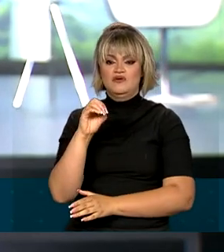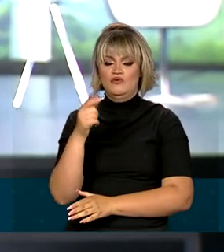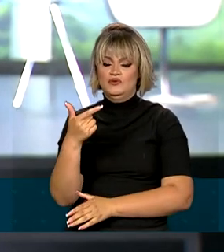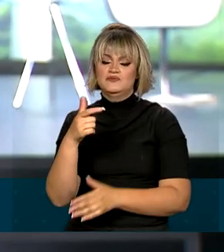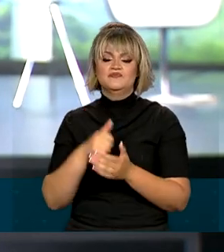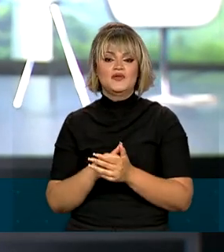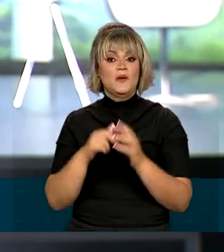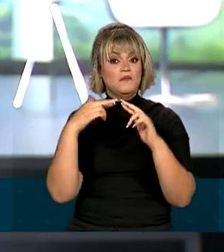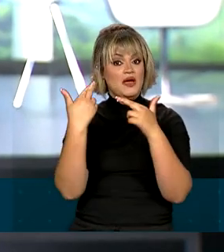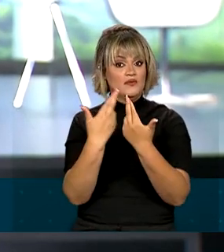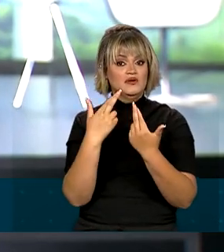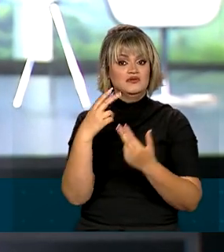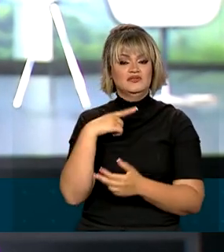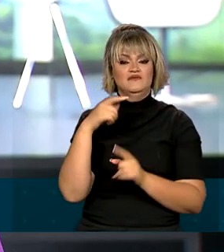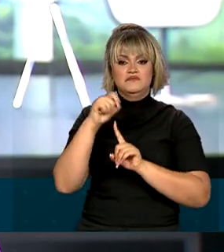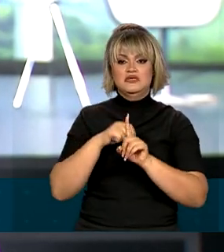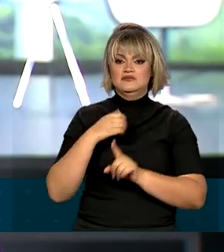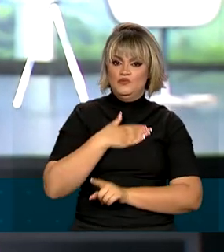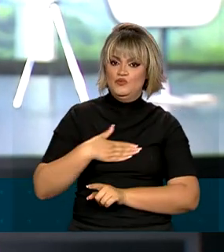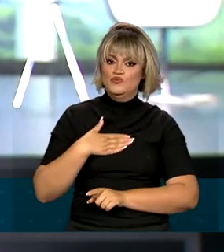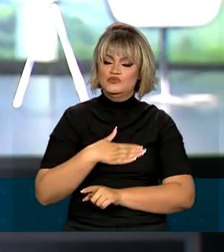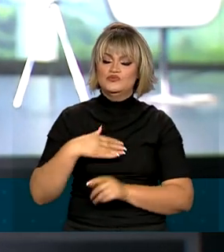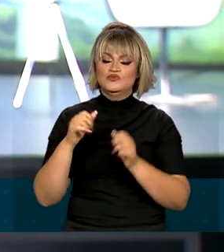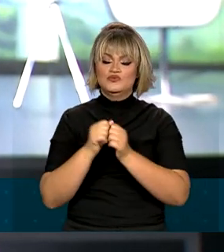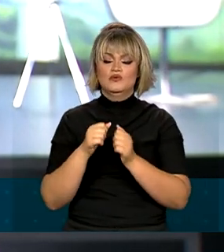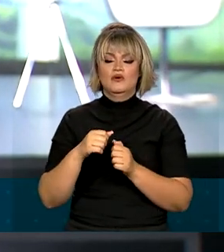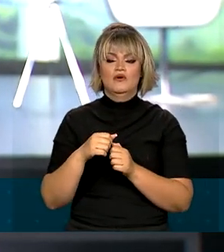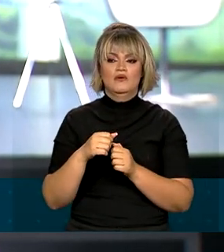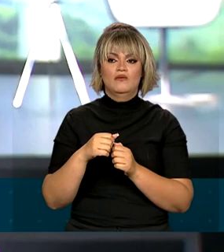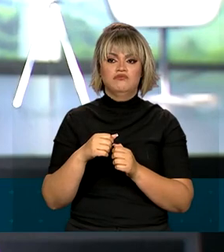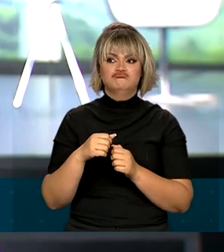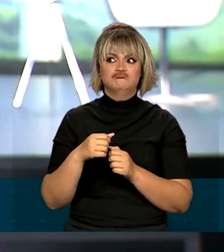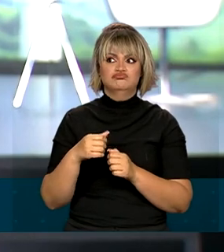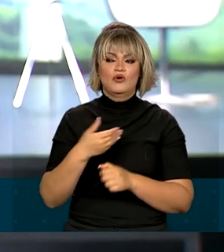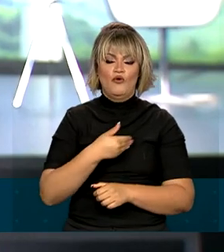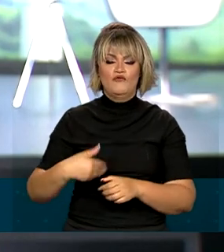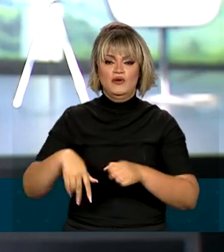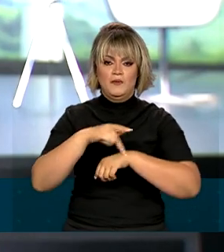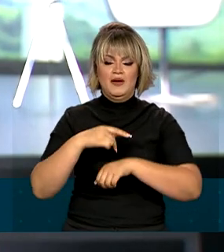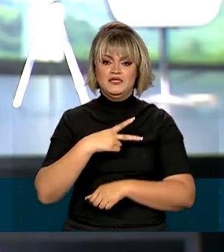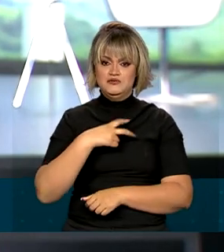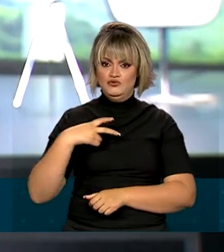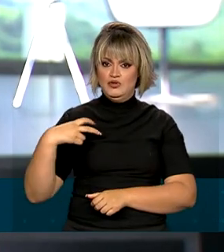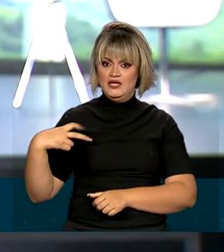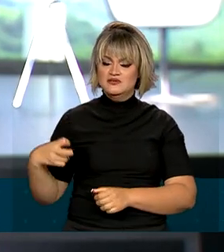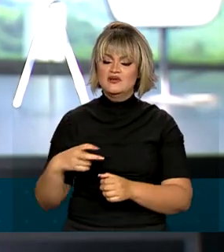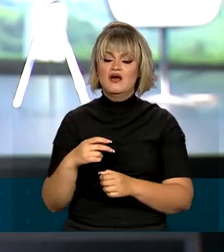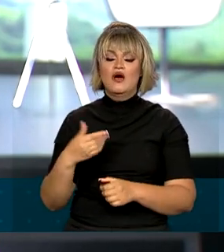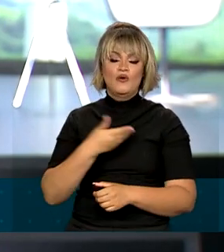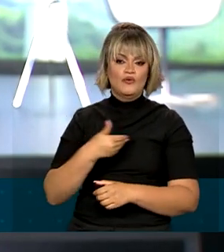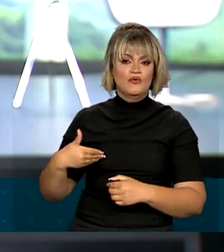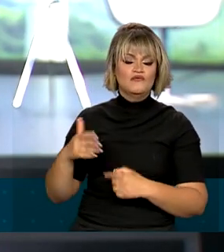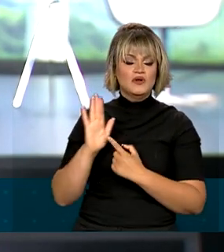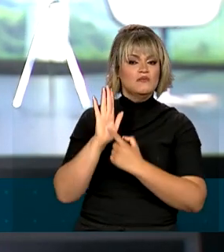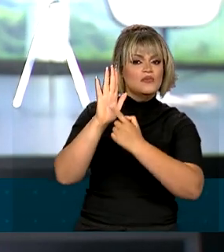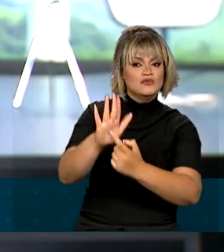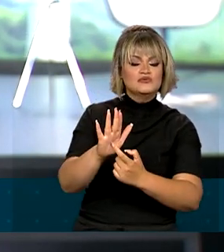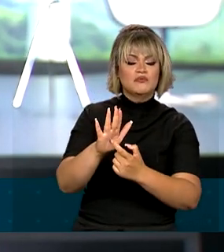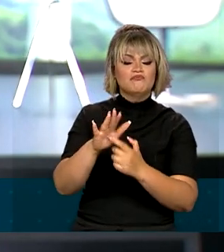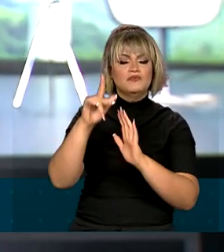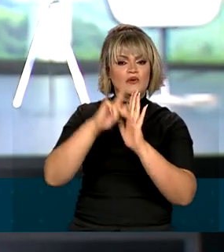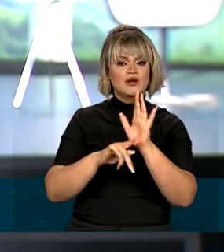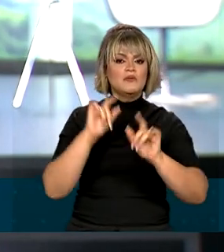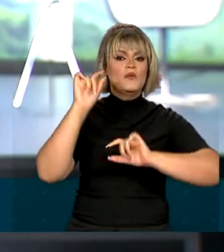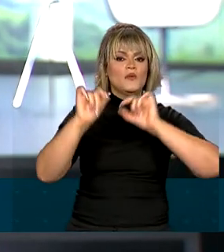numa reunião bilateral que ocorreu em agosto com o governo da Indonésia, o governo brasileiro apresentou os principais programas que são desenvolvidos aqui